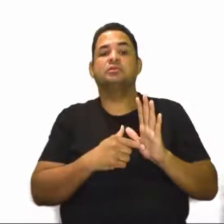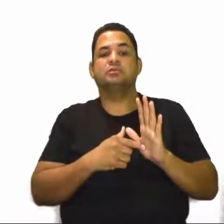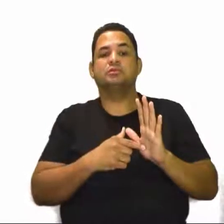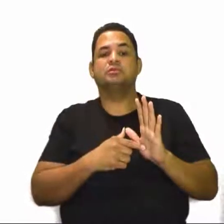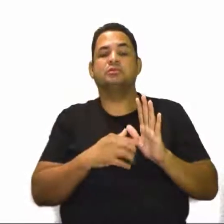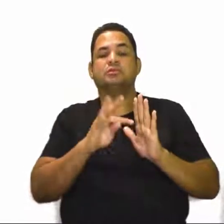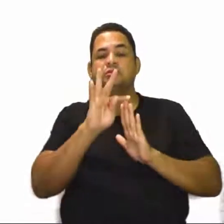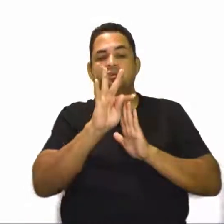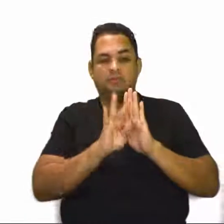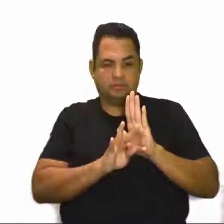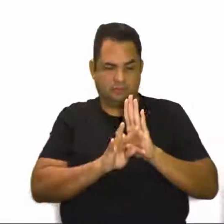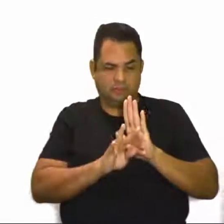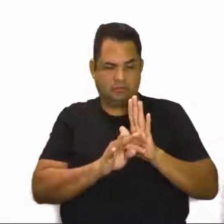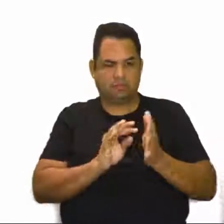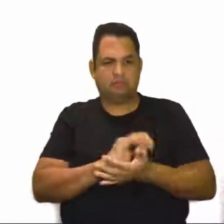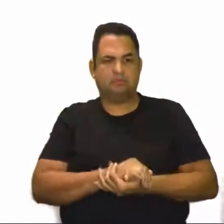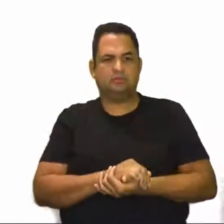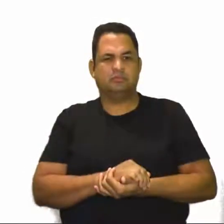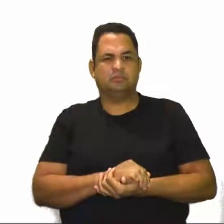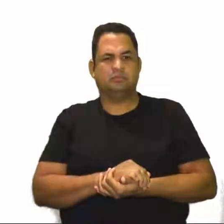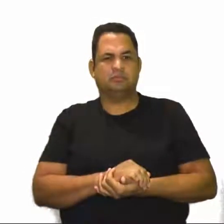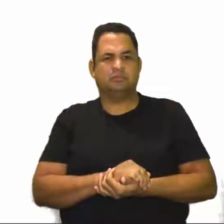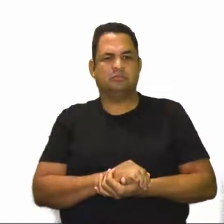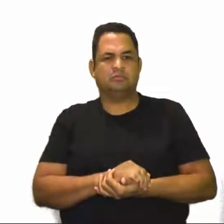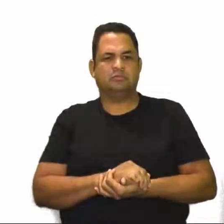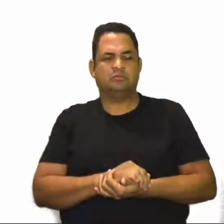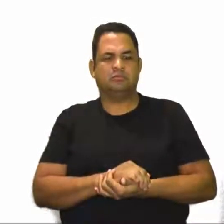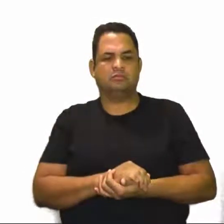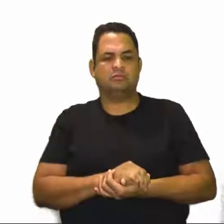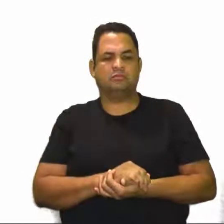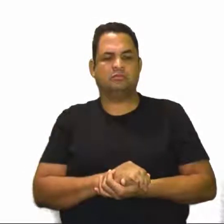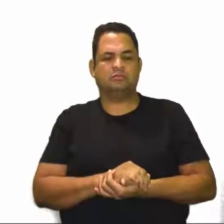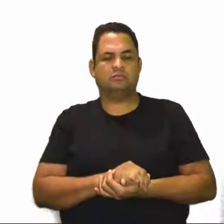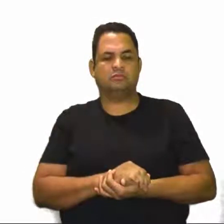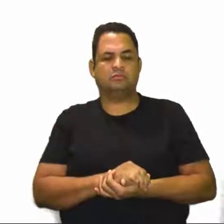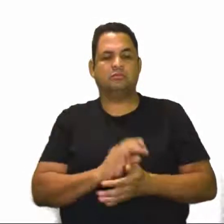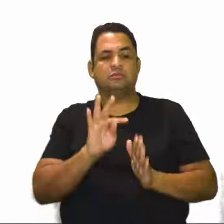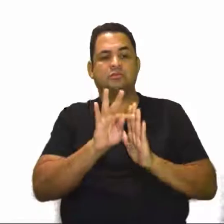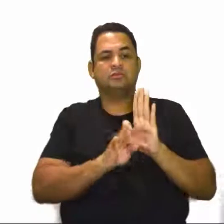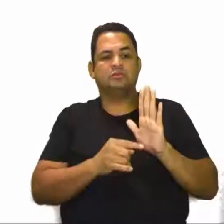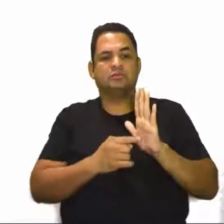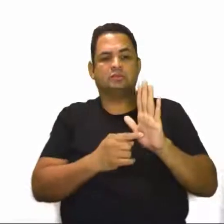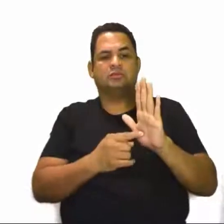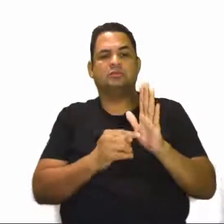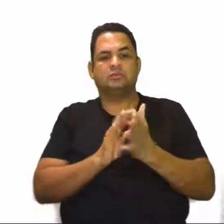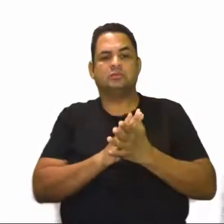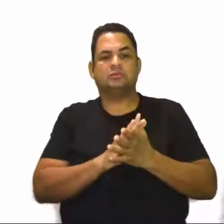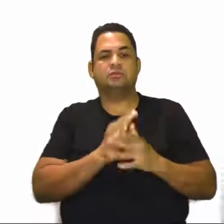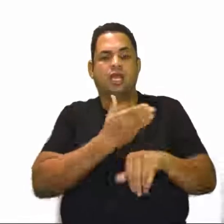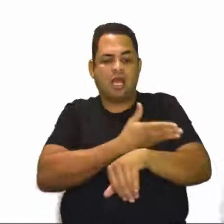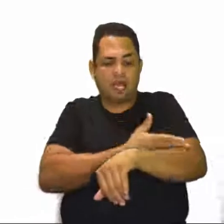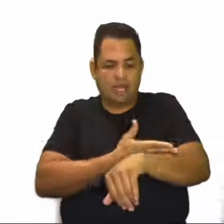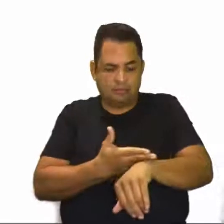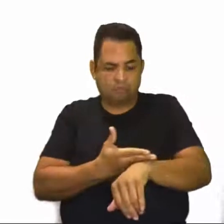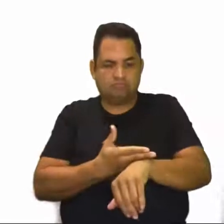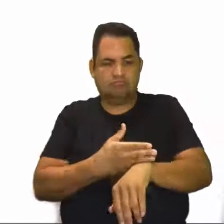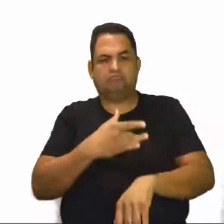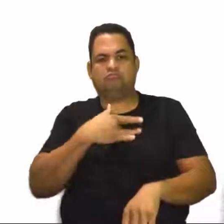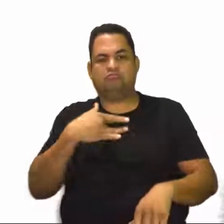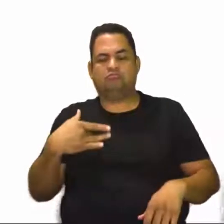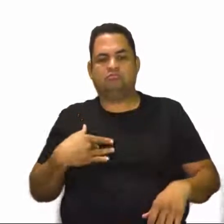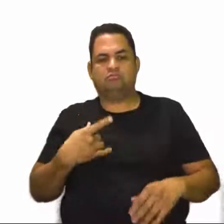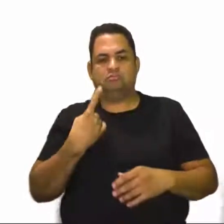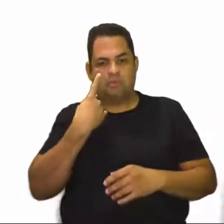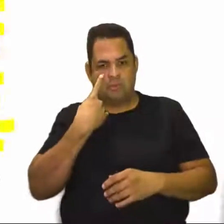subir a resposta para a gente analisar. O que o texto apontou? Hábitos saudáveis. Então, nós vamos